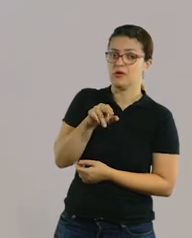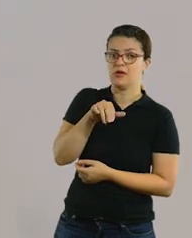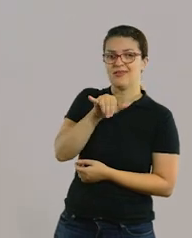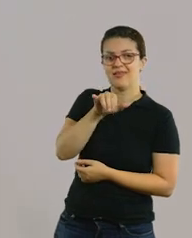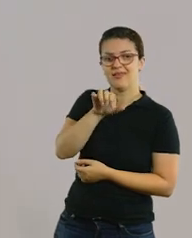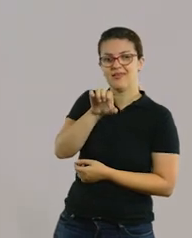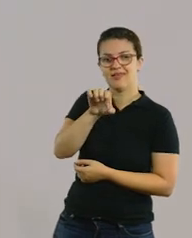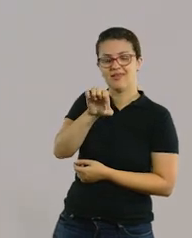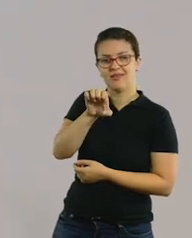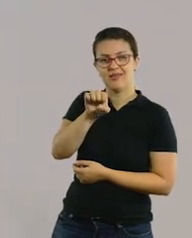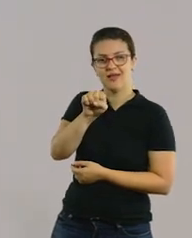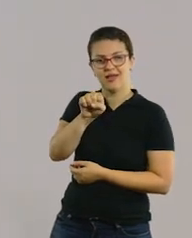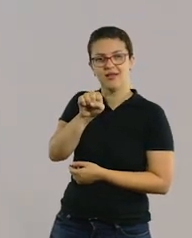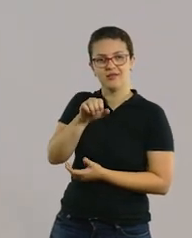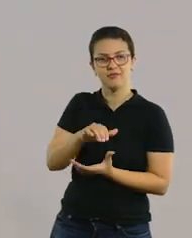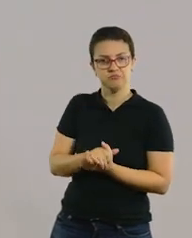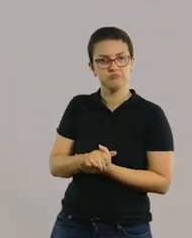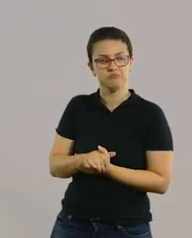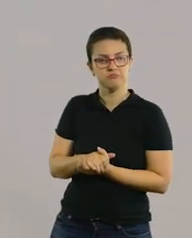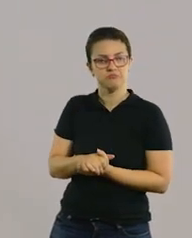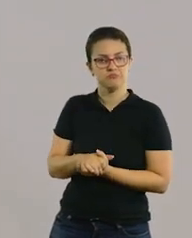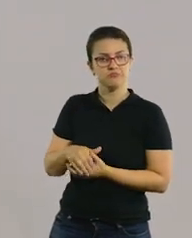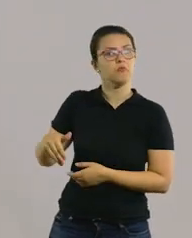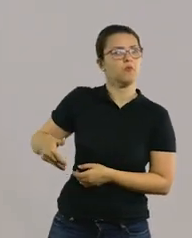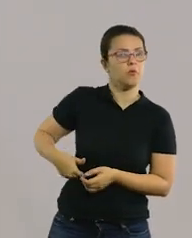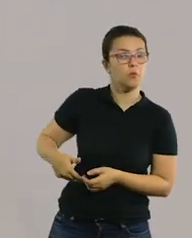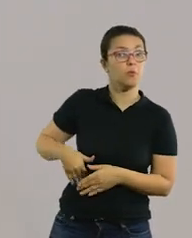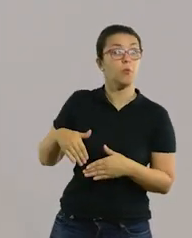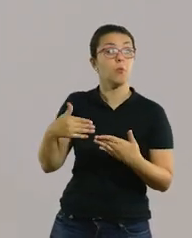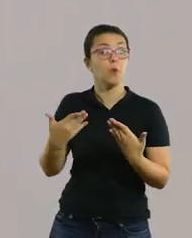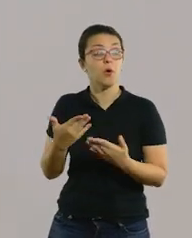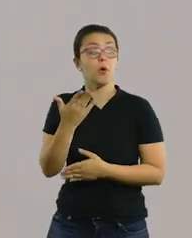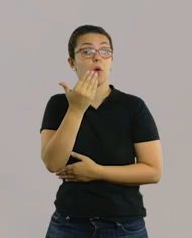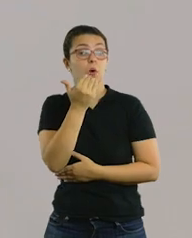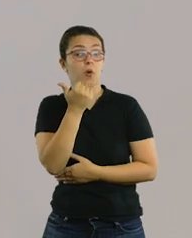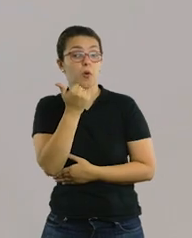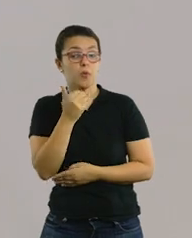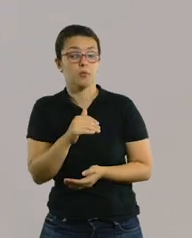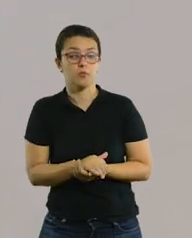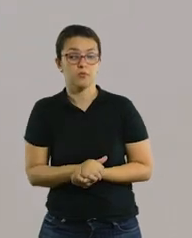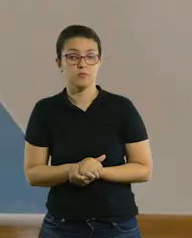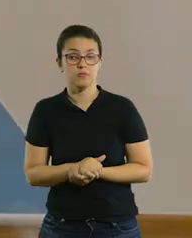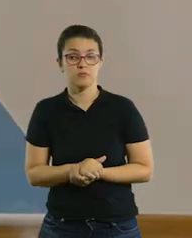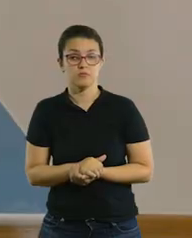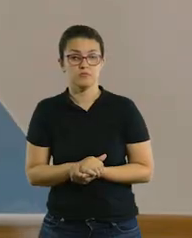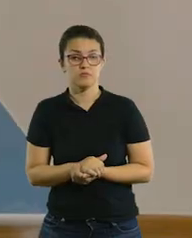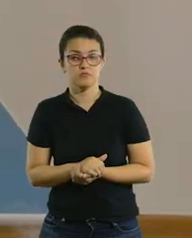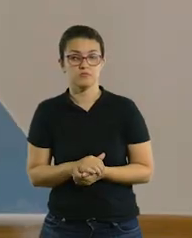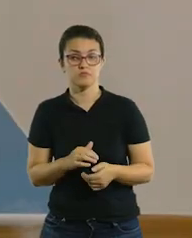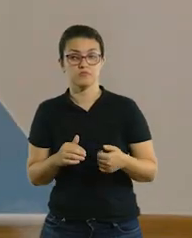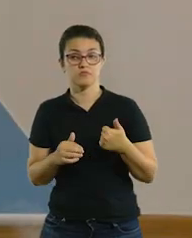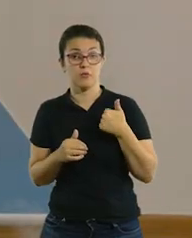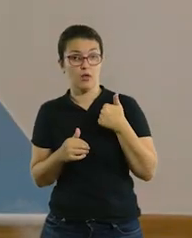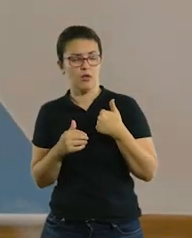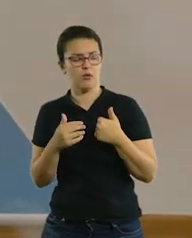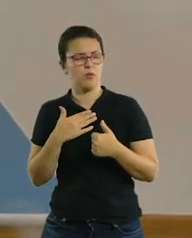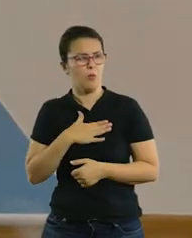Logo em seguida, vocês irão falar dos foods que vocês mais gostam, o like,